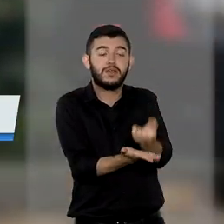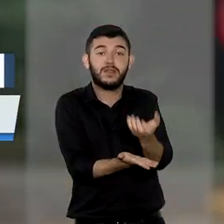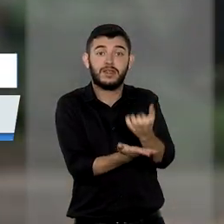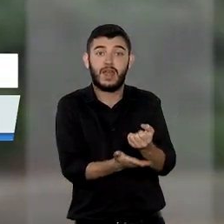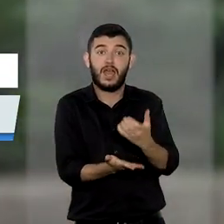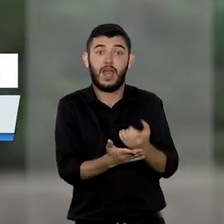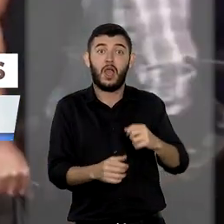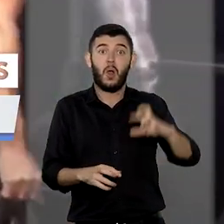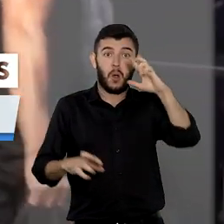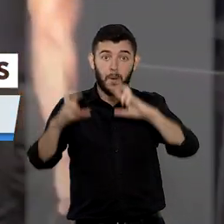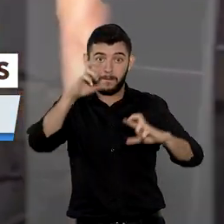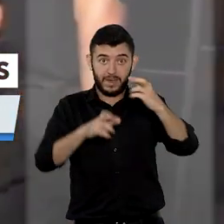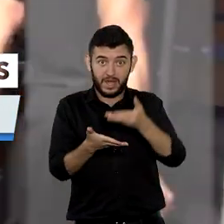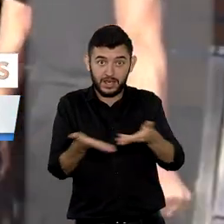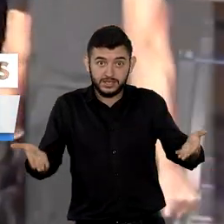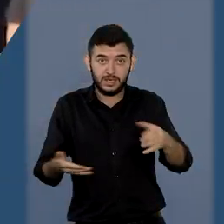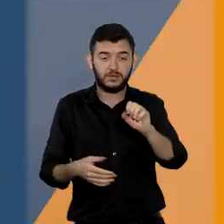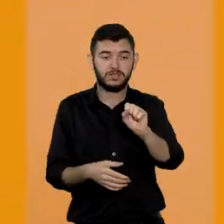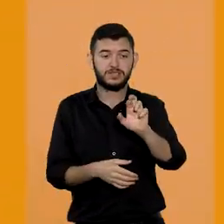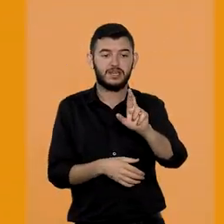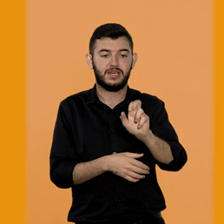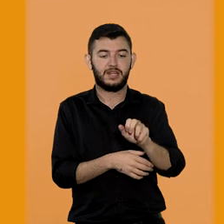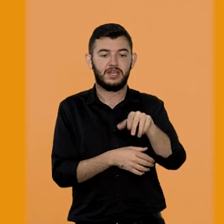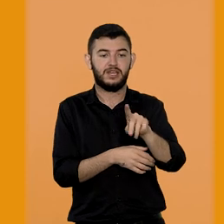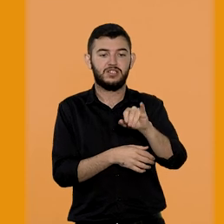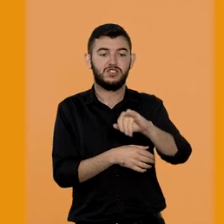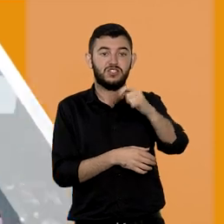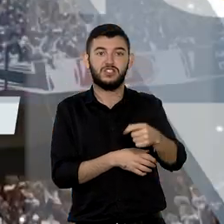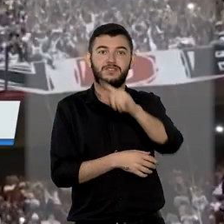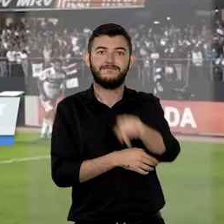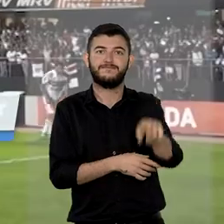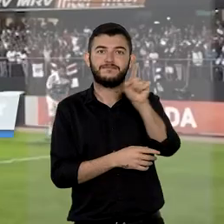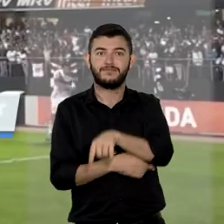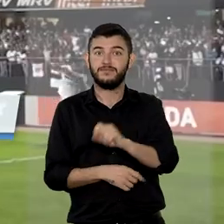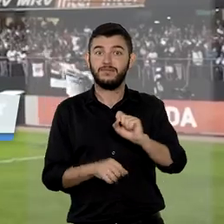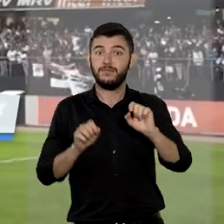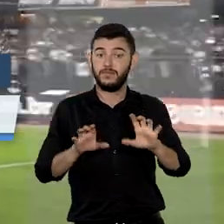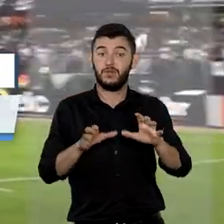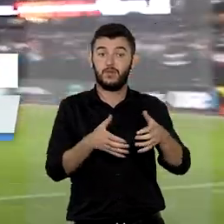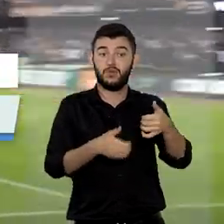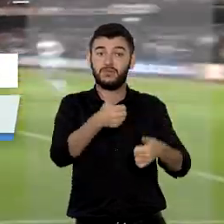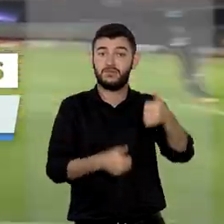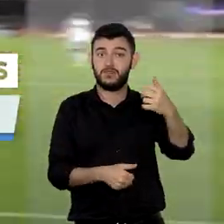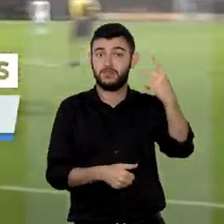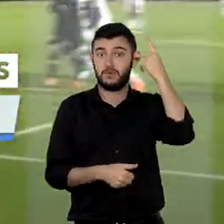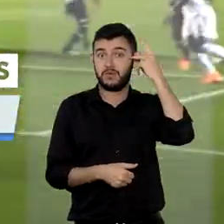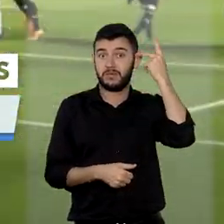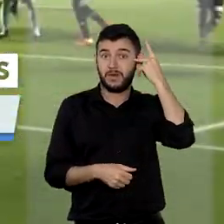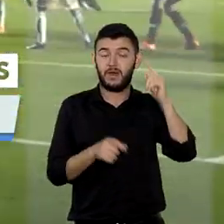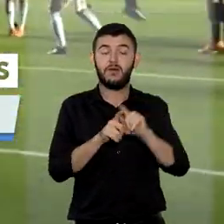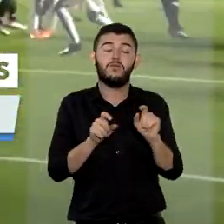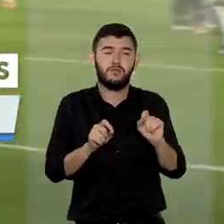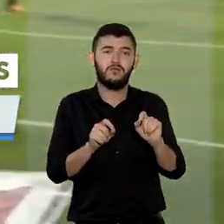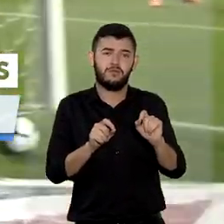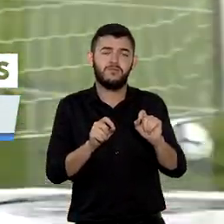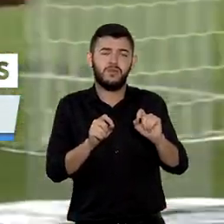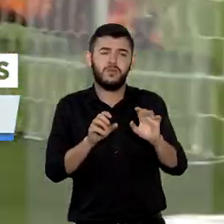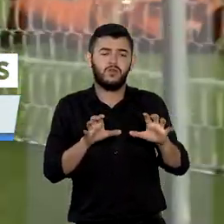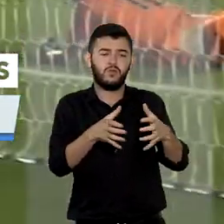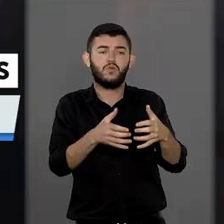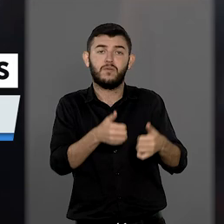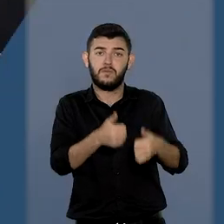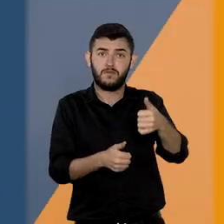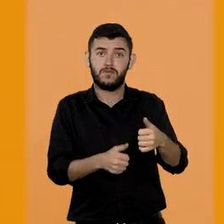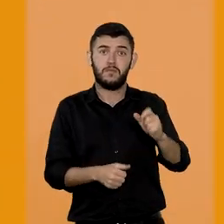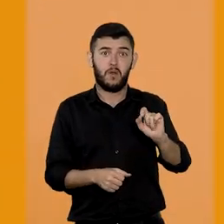Operação Sevandija são invalidadas. E mais, São Paulo e Federação Paulista de Futebol devem indenizar